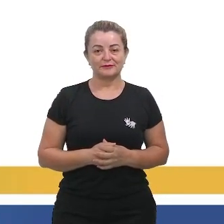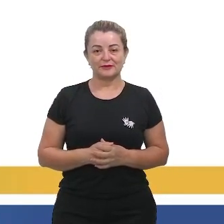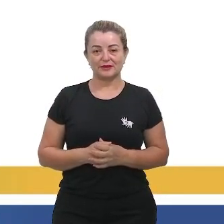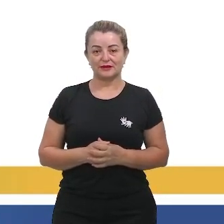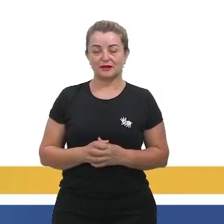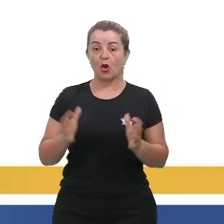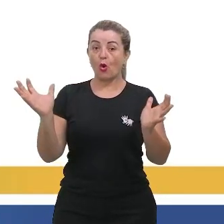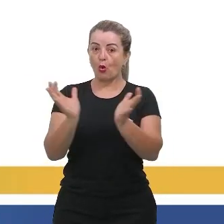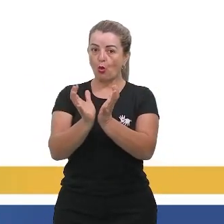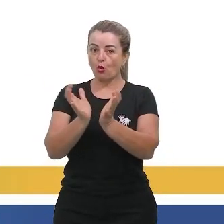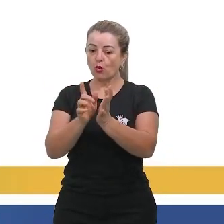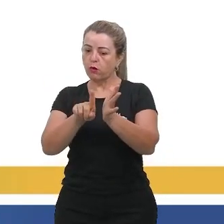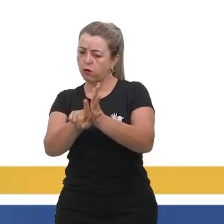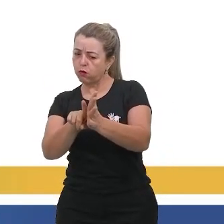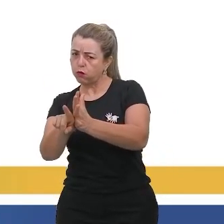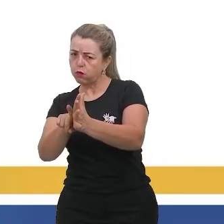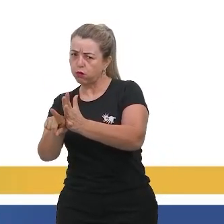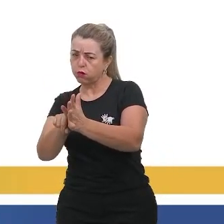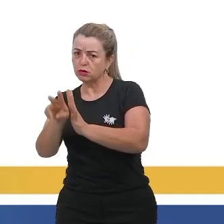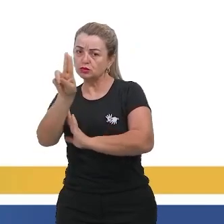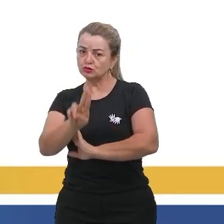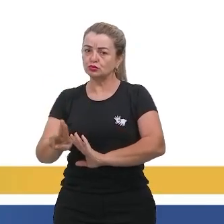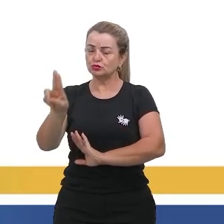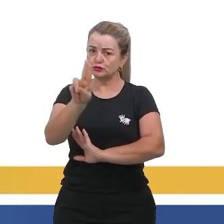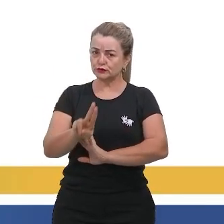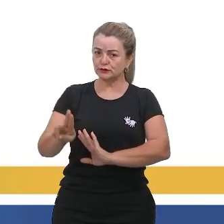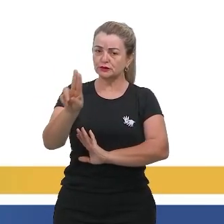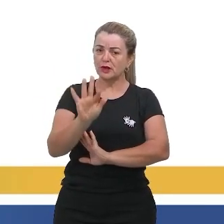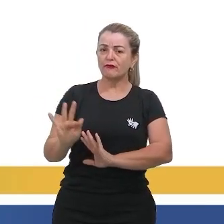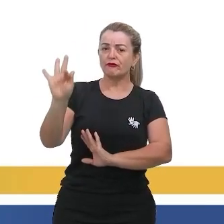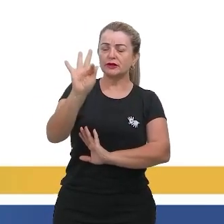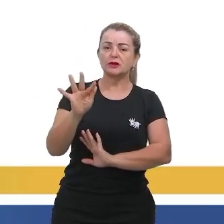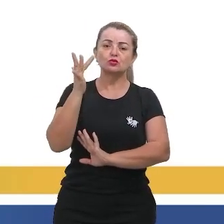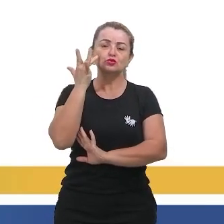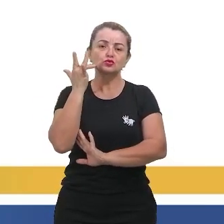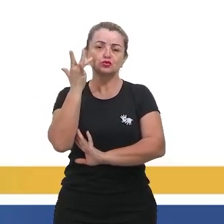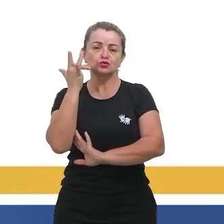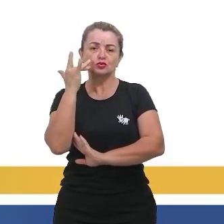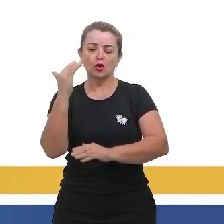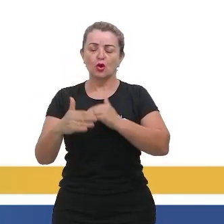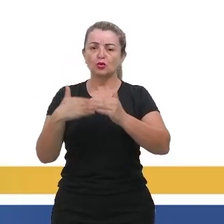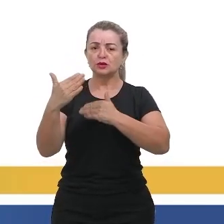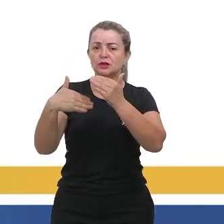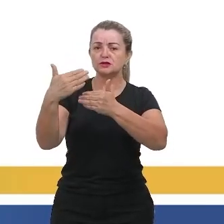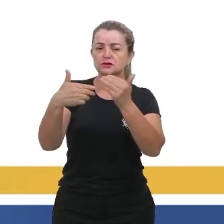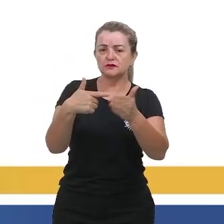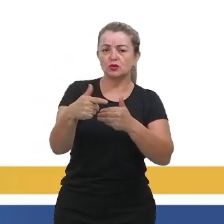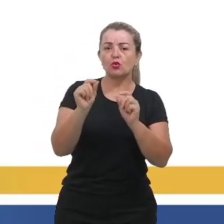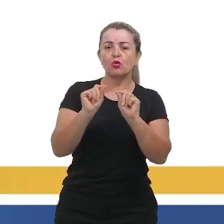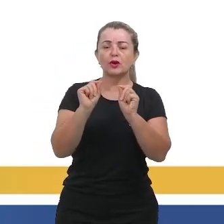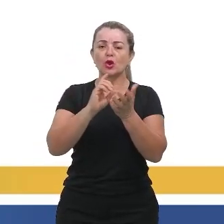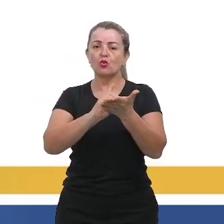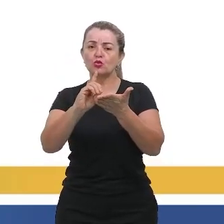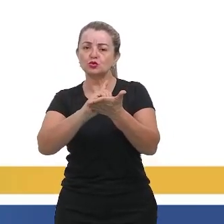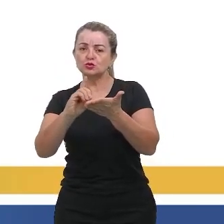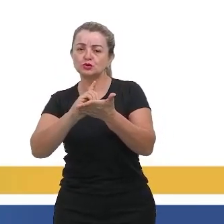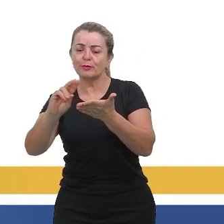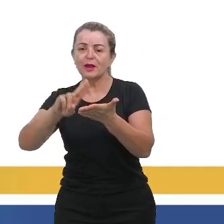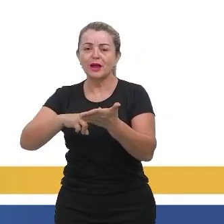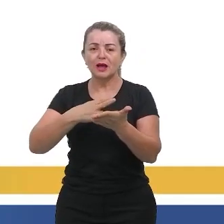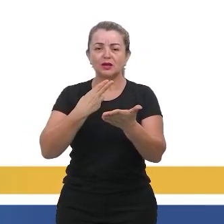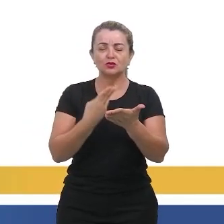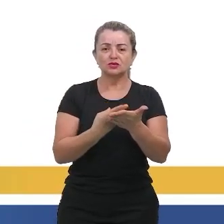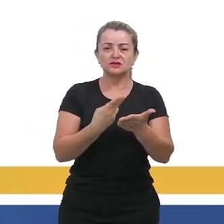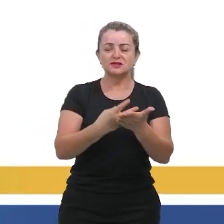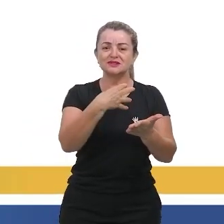Um grupo de pesquisadores da Universidade Federal do Ceará desenvolveu um dicionário para traduzir sintomas